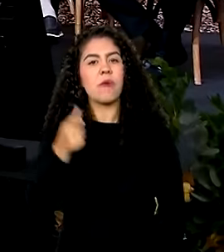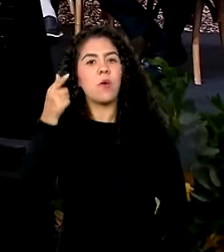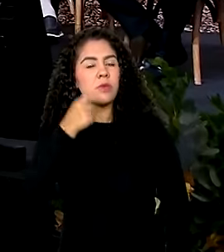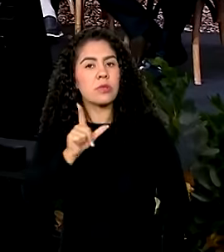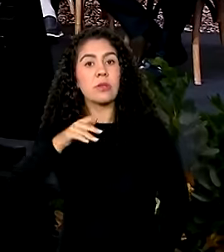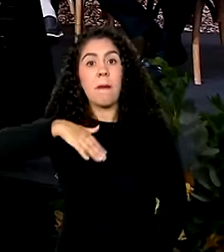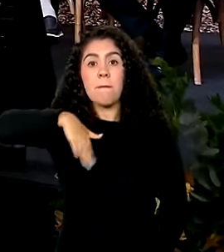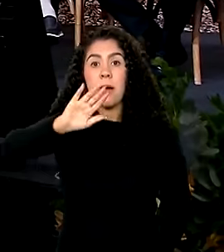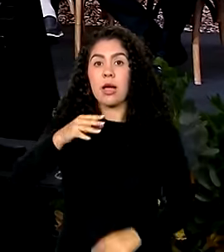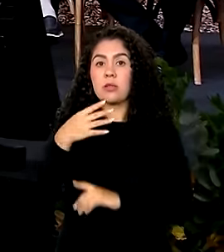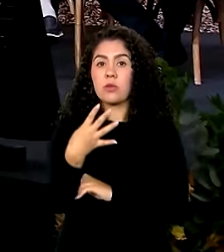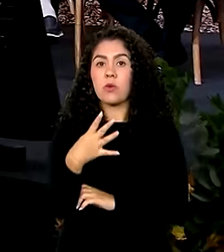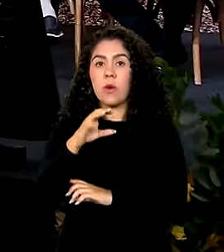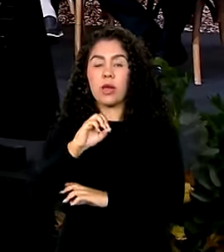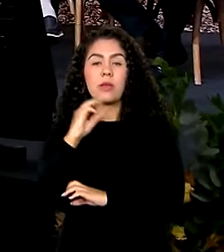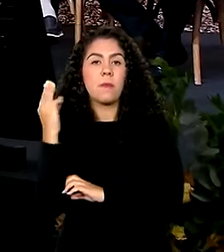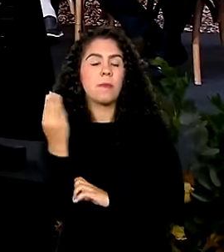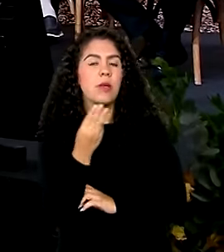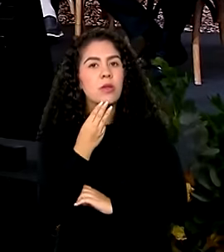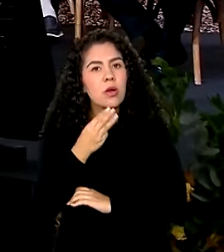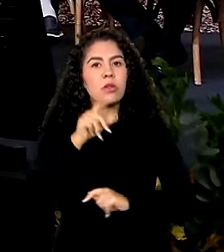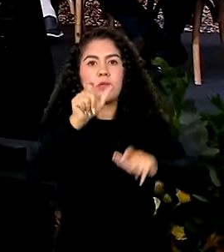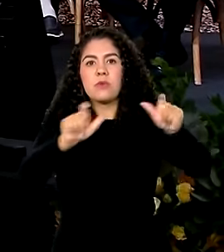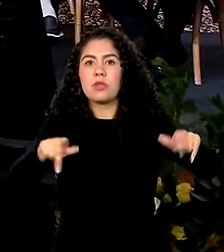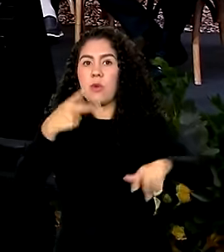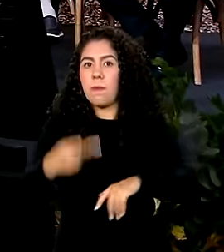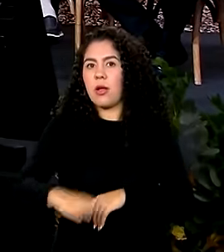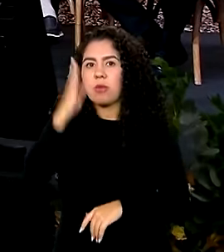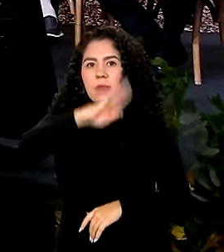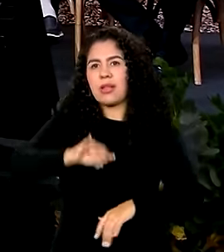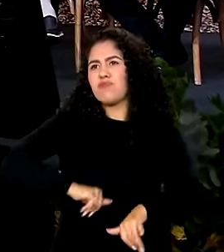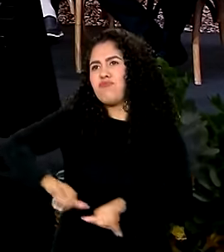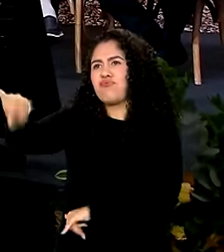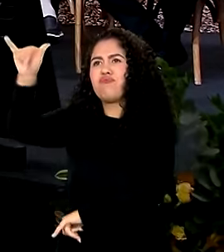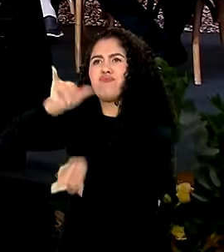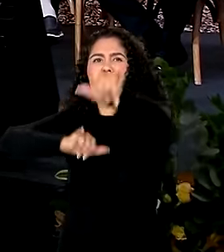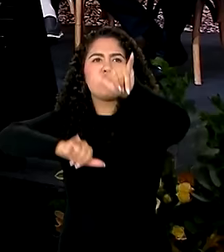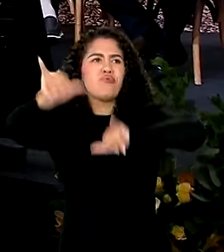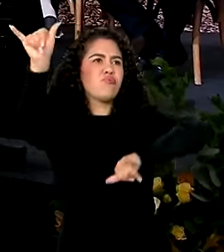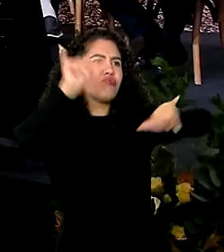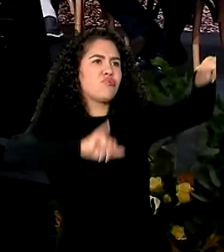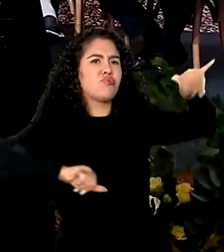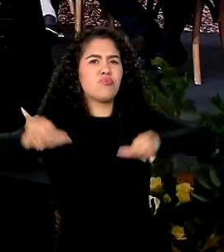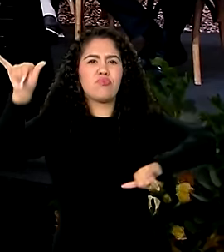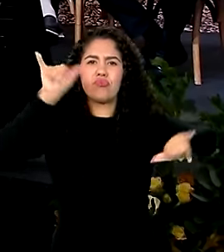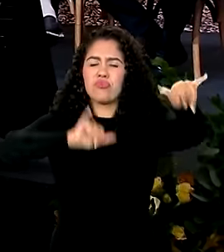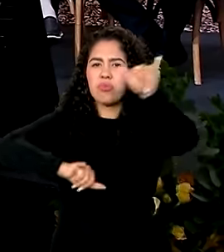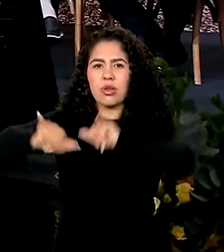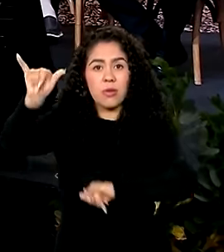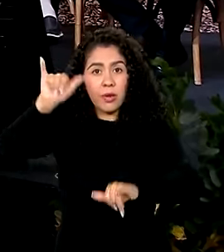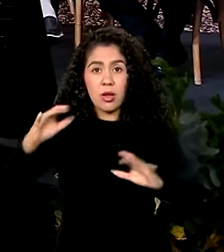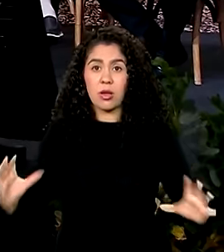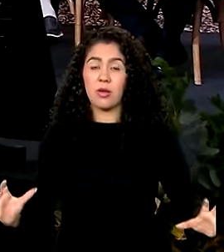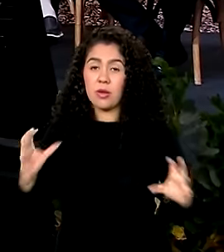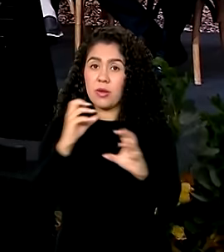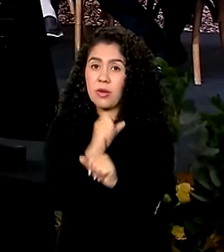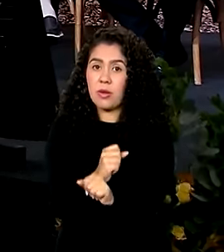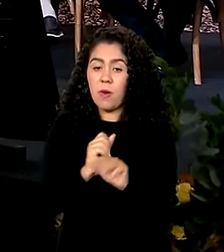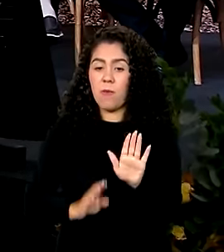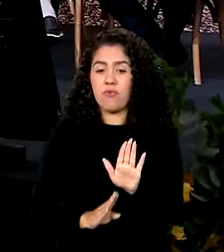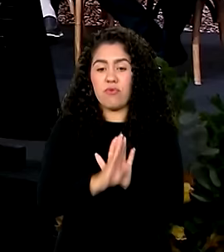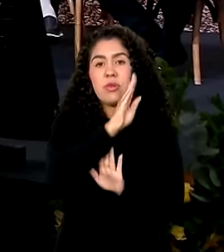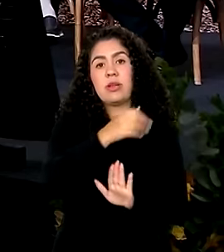40 milhões de passageiros no Brasil, saindo de 98 milhões para quase 140